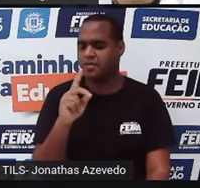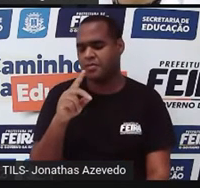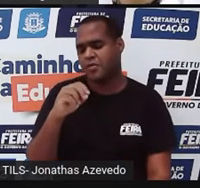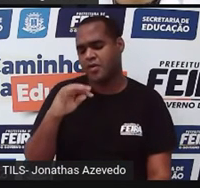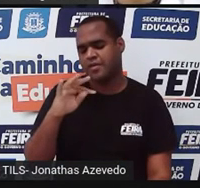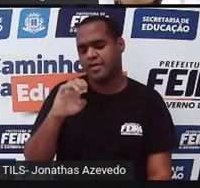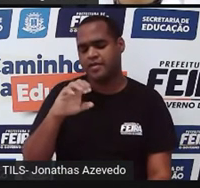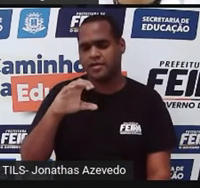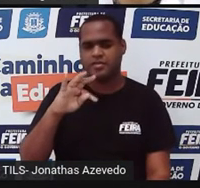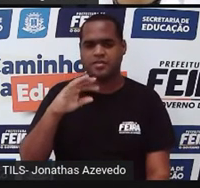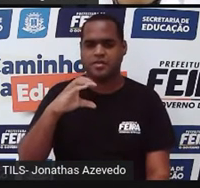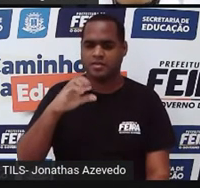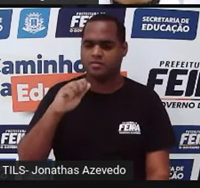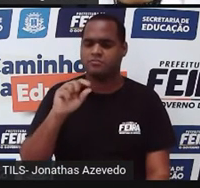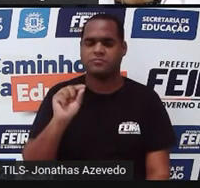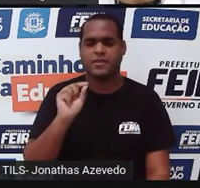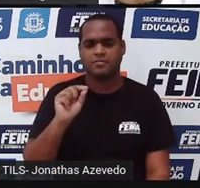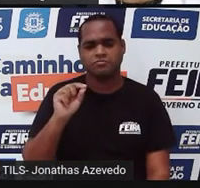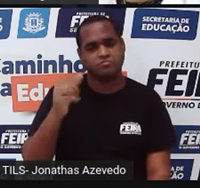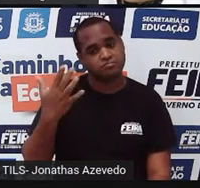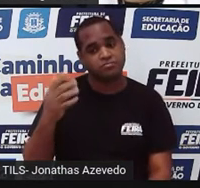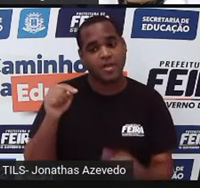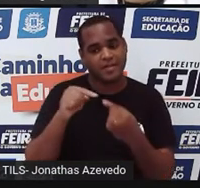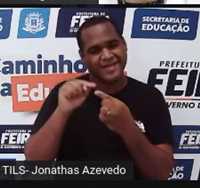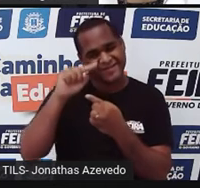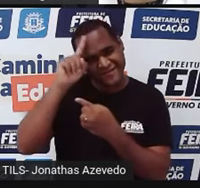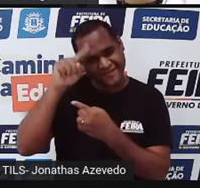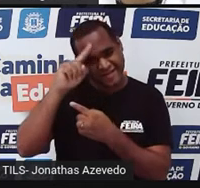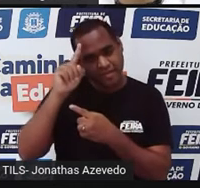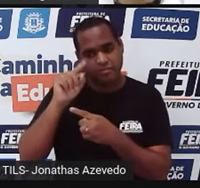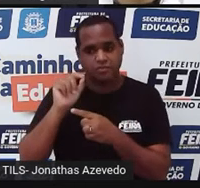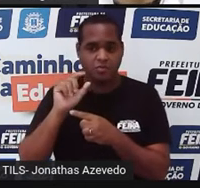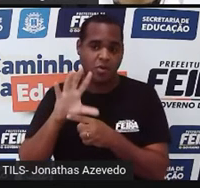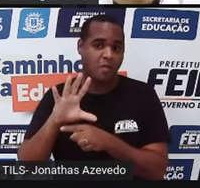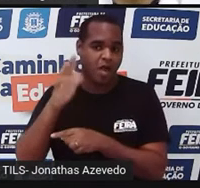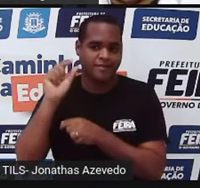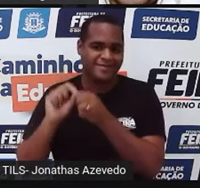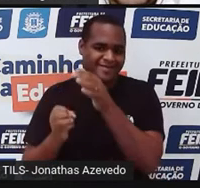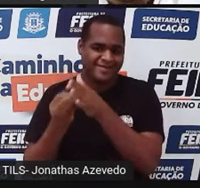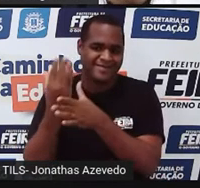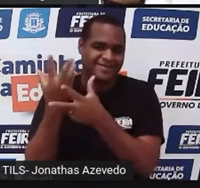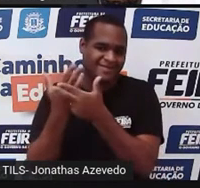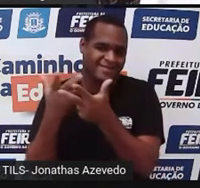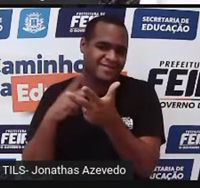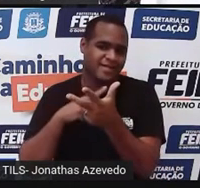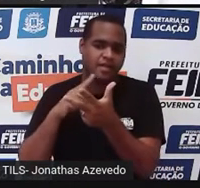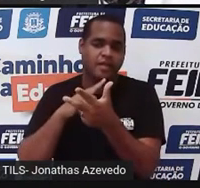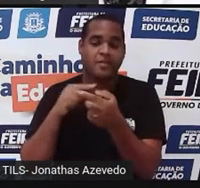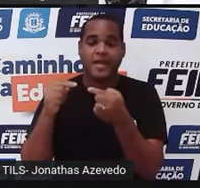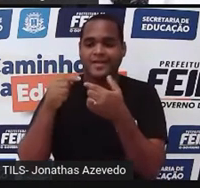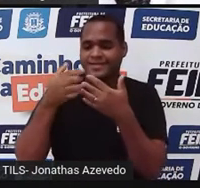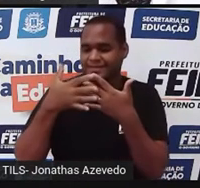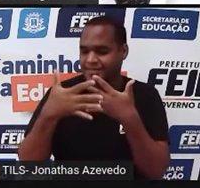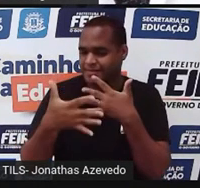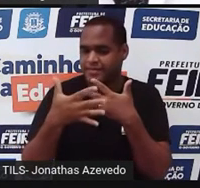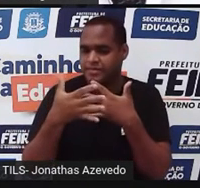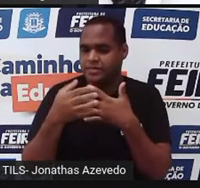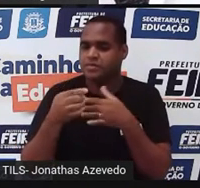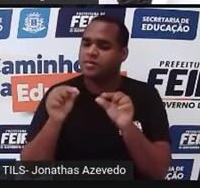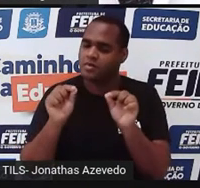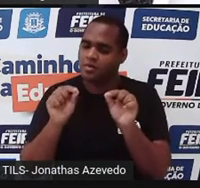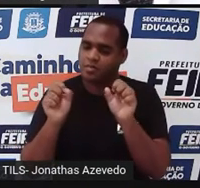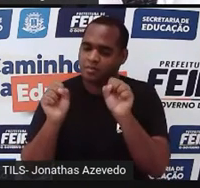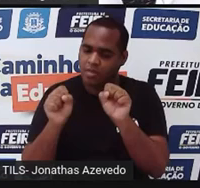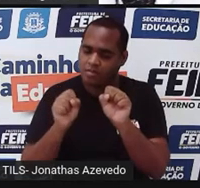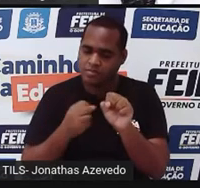situação hipotética? É uma situação inventada, uma situação que foi criada, mas a partir dessa situação, a gente